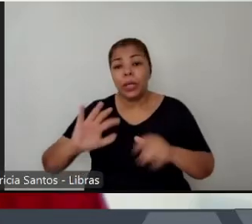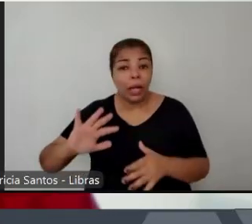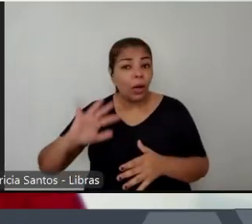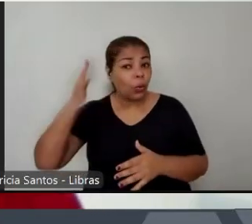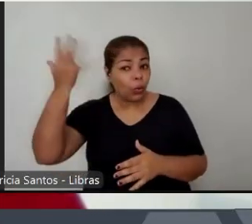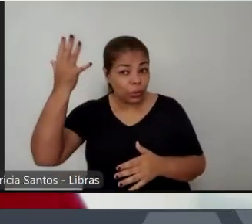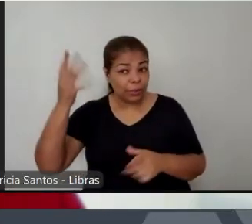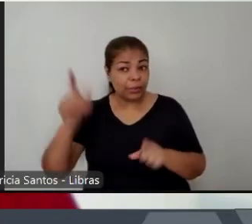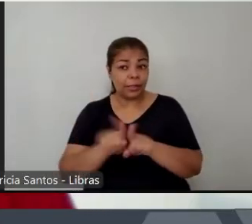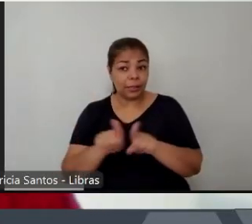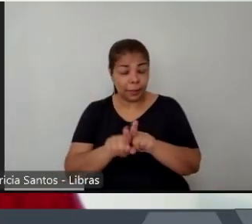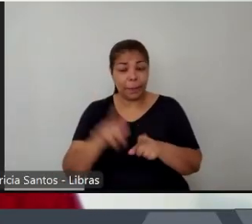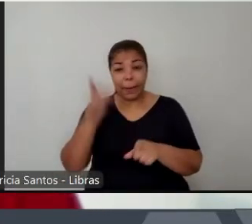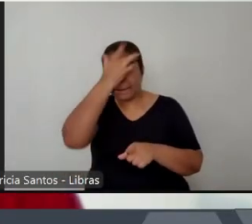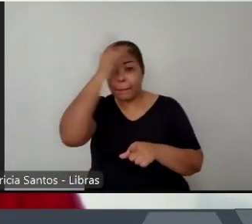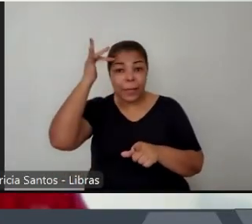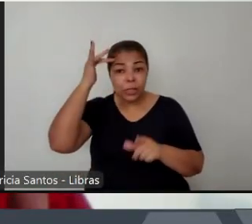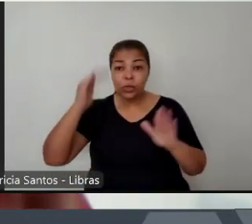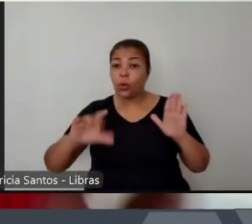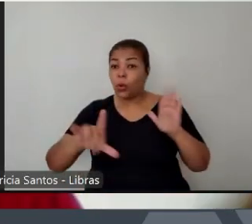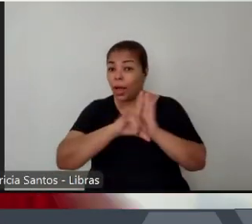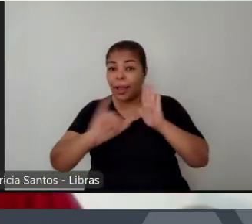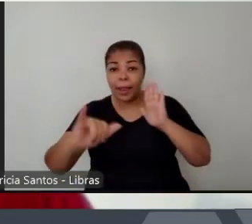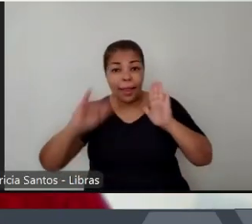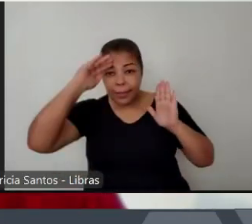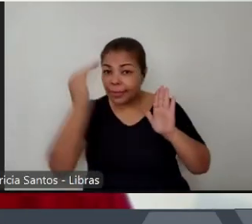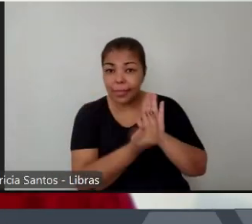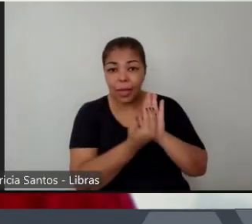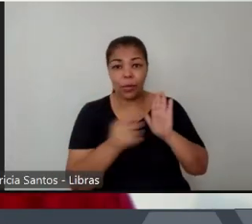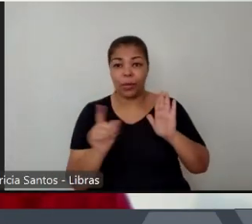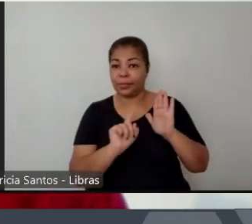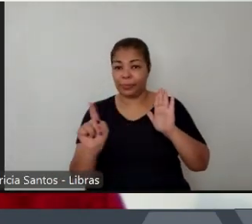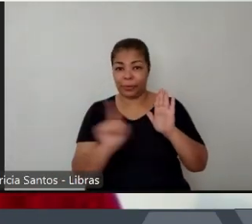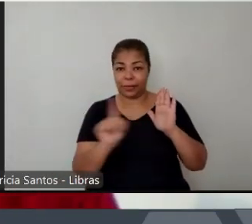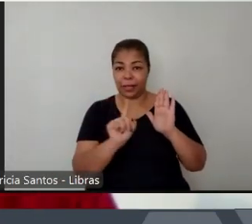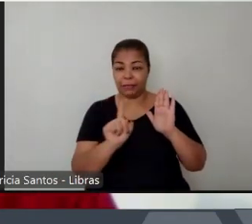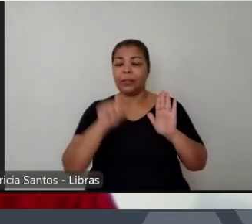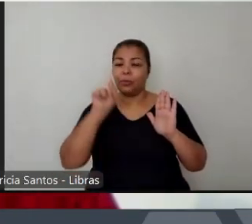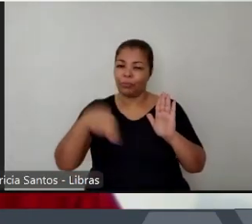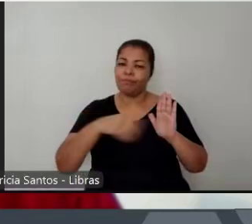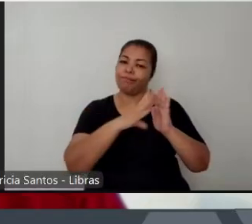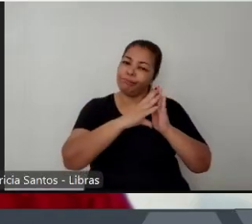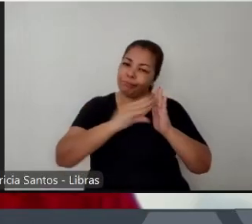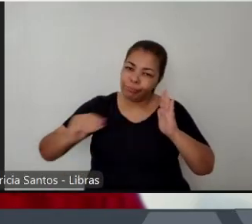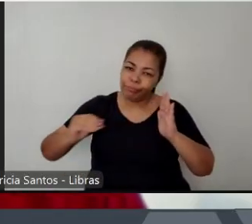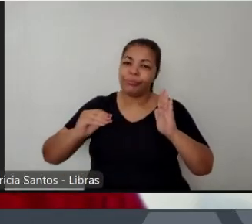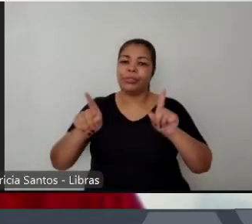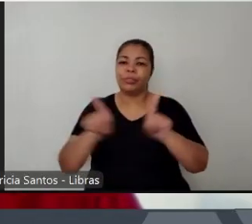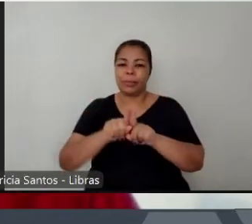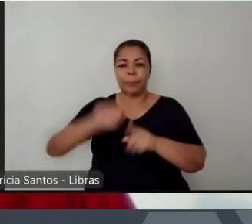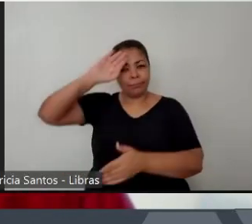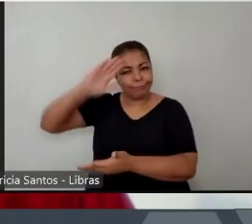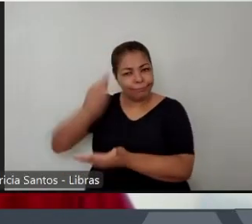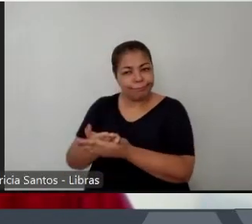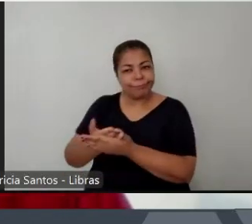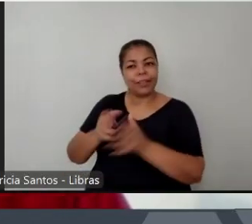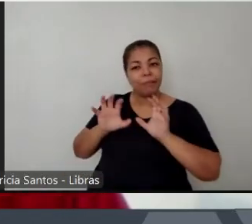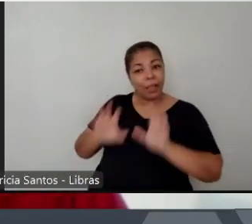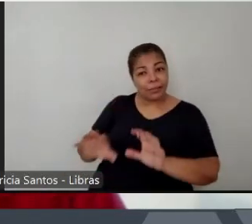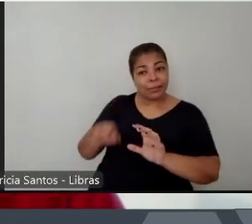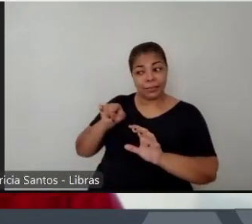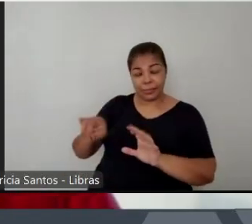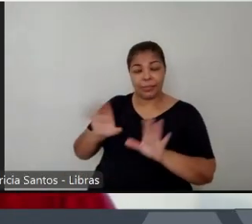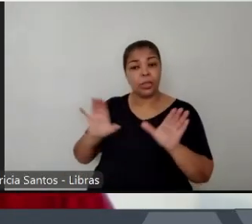desobedeciam a lei. Então é a partir desse modelo e dessas crenças que as polícias são